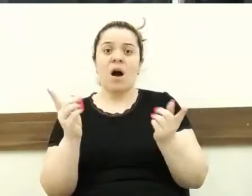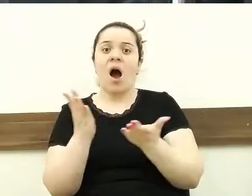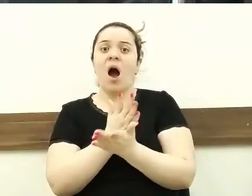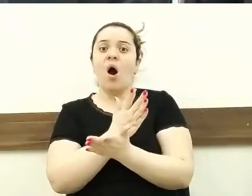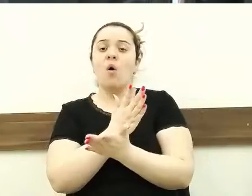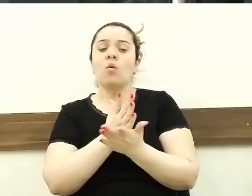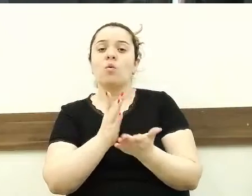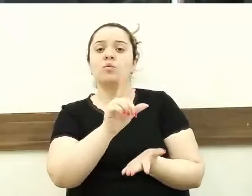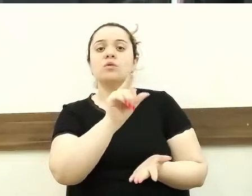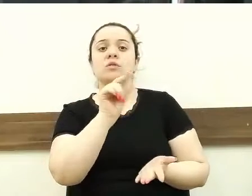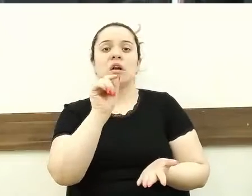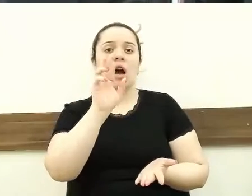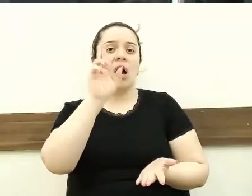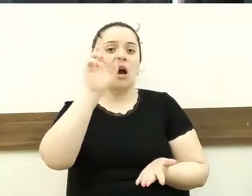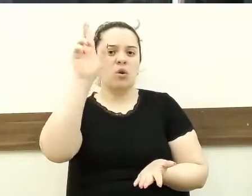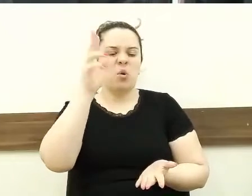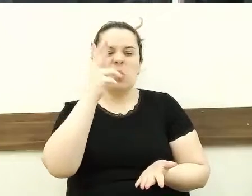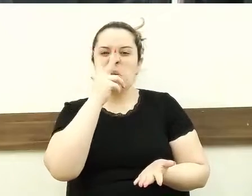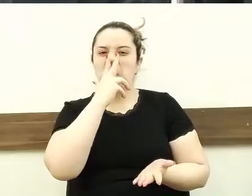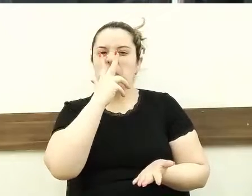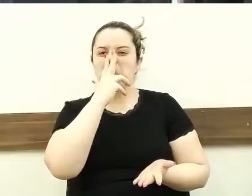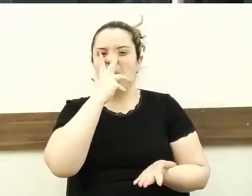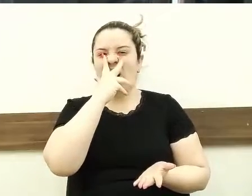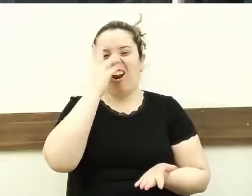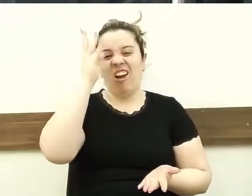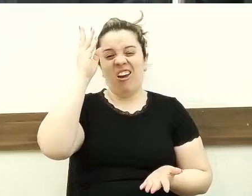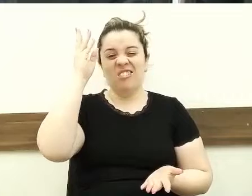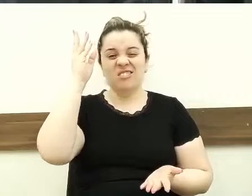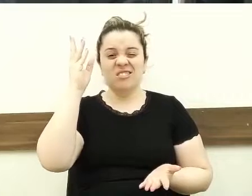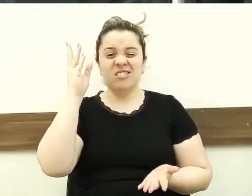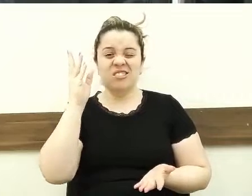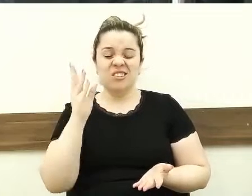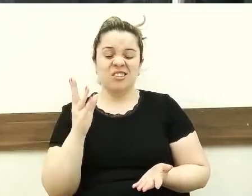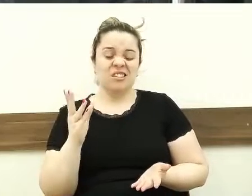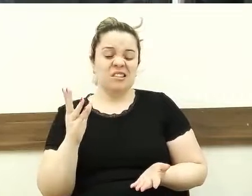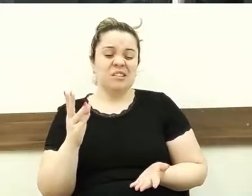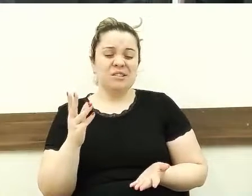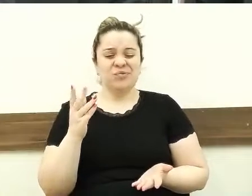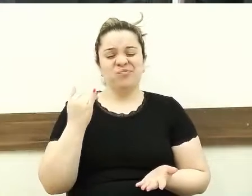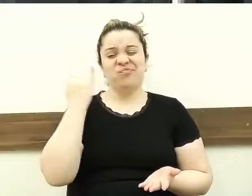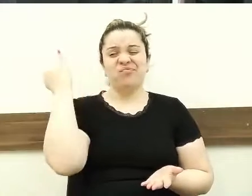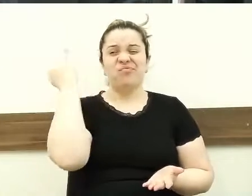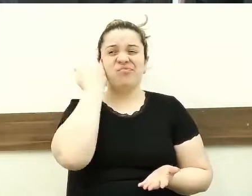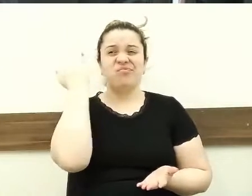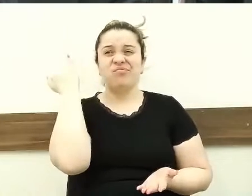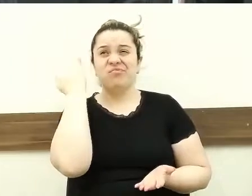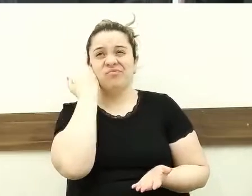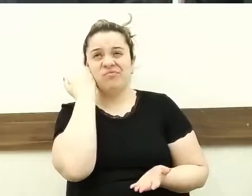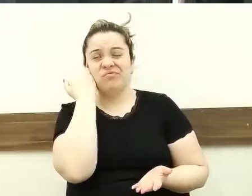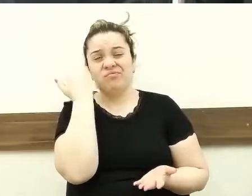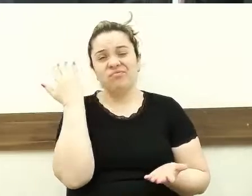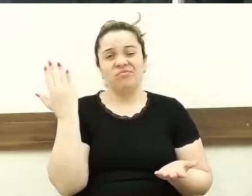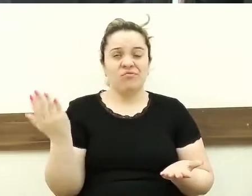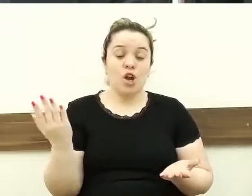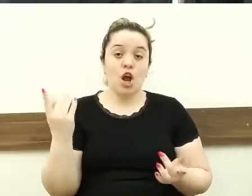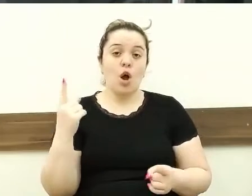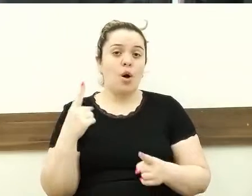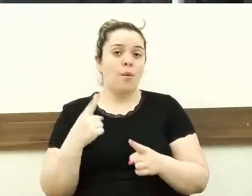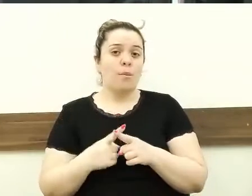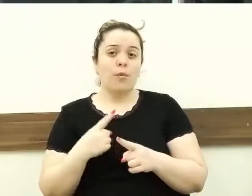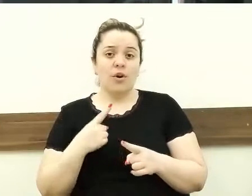desinteressados pelo seu cargo. Ainda mais agora pela questão dessa redução que teve